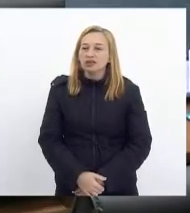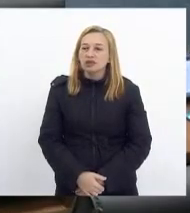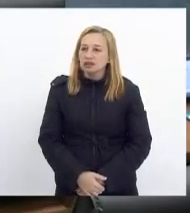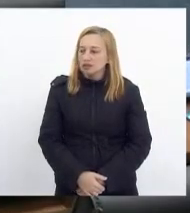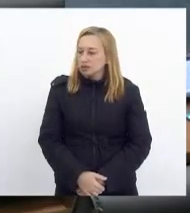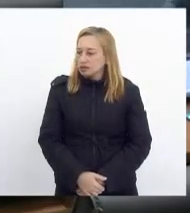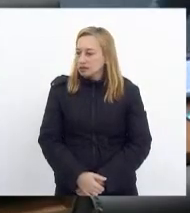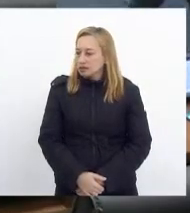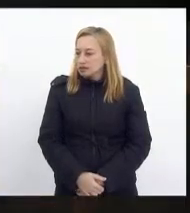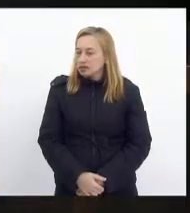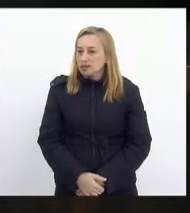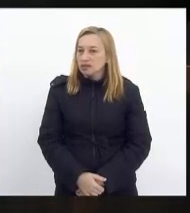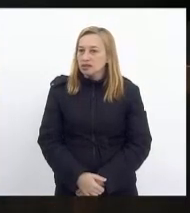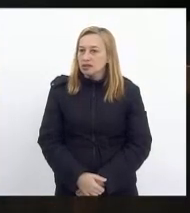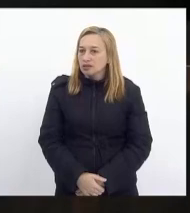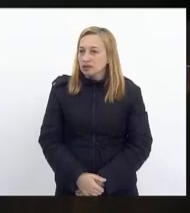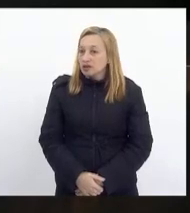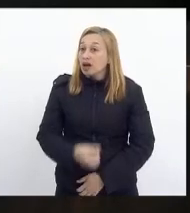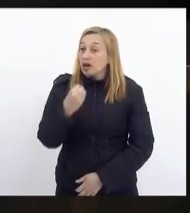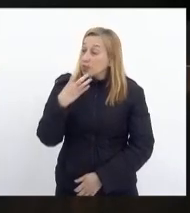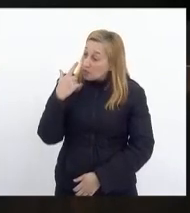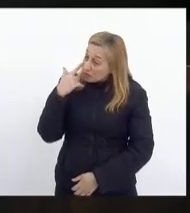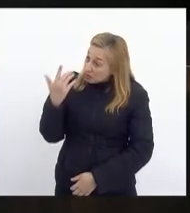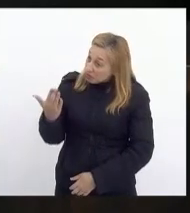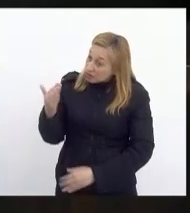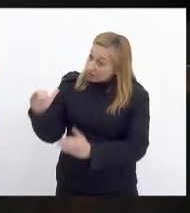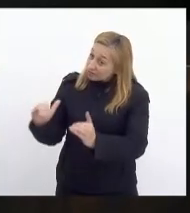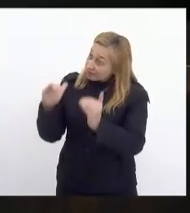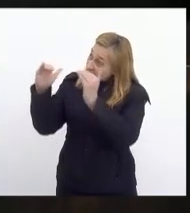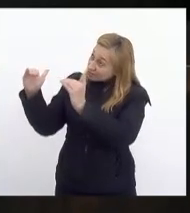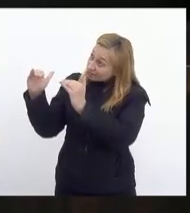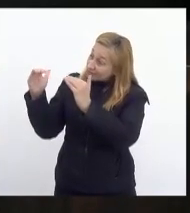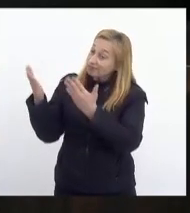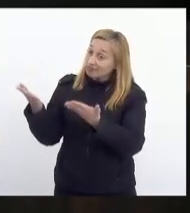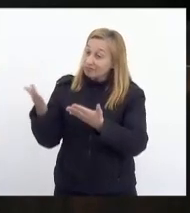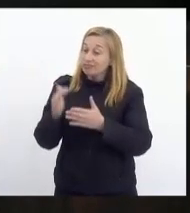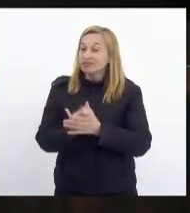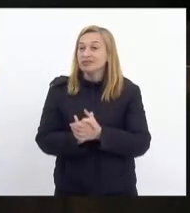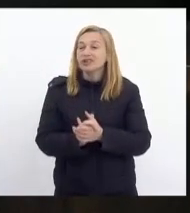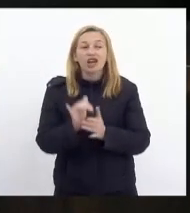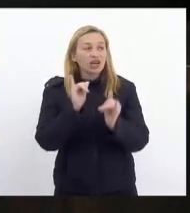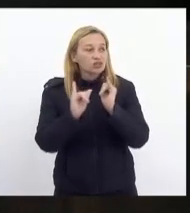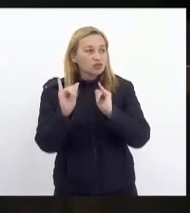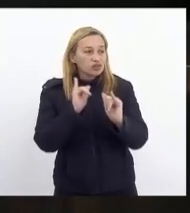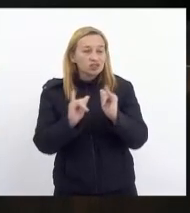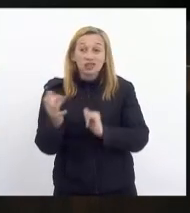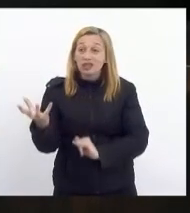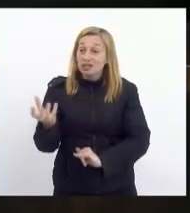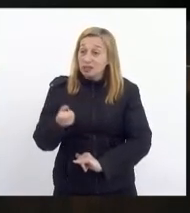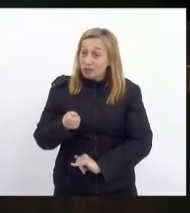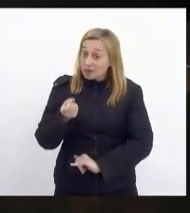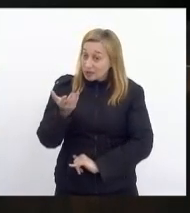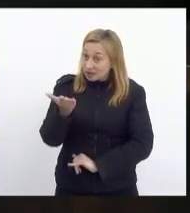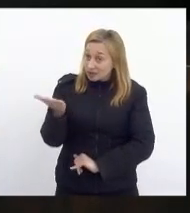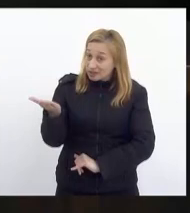É muito bom ver vossa excelência, dado as notícias que a gente recebeu aí de